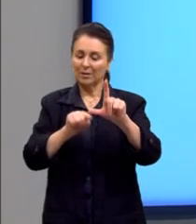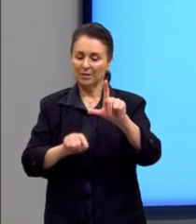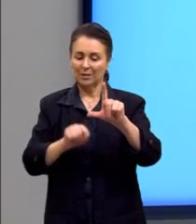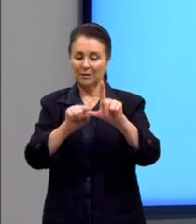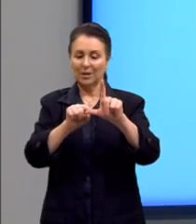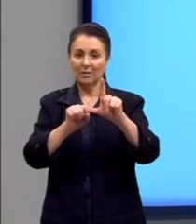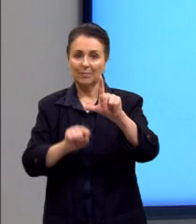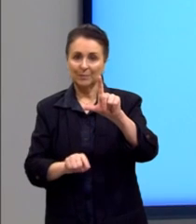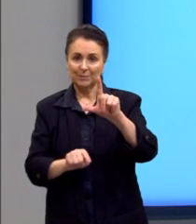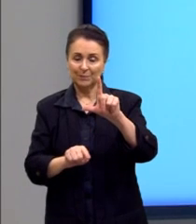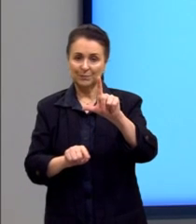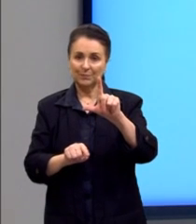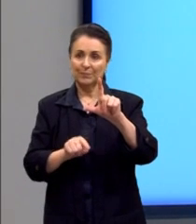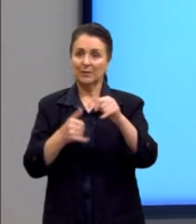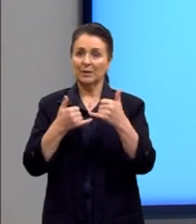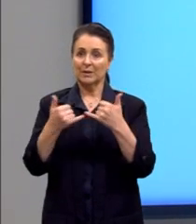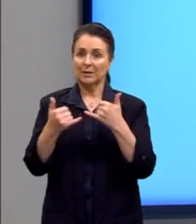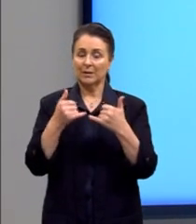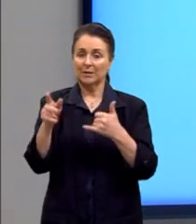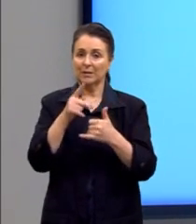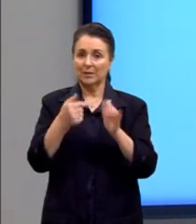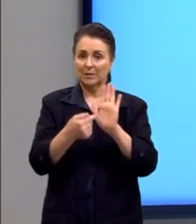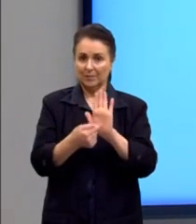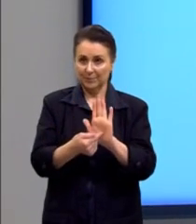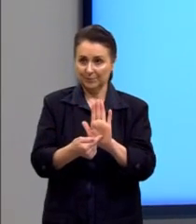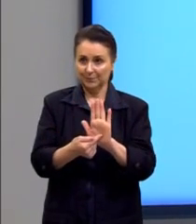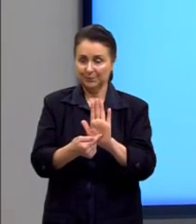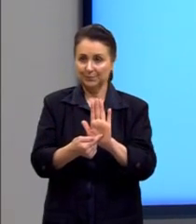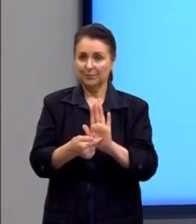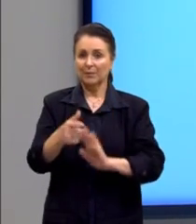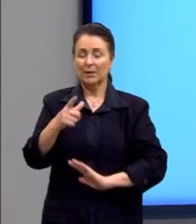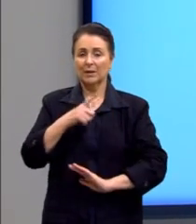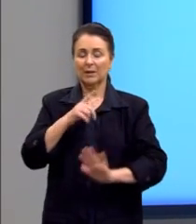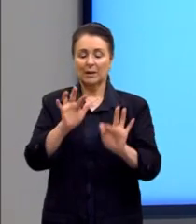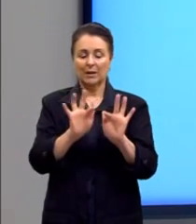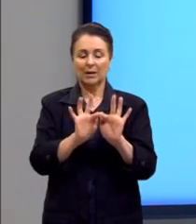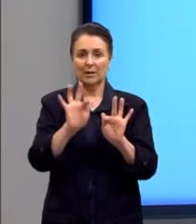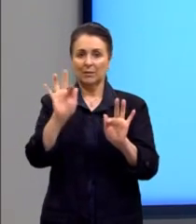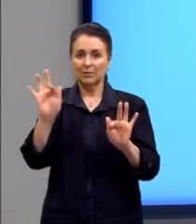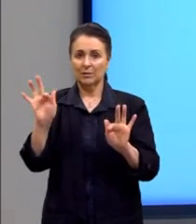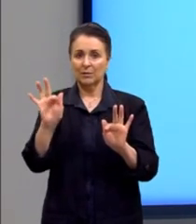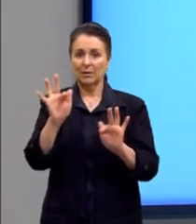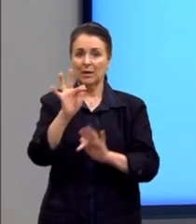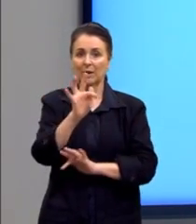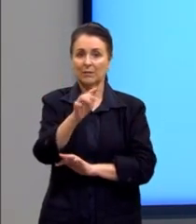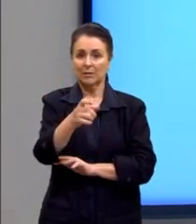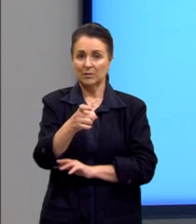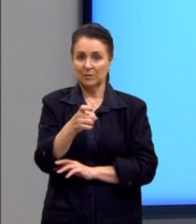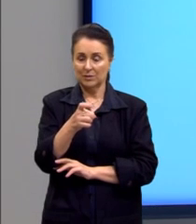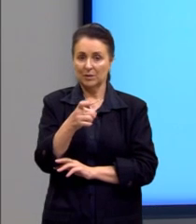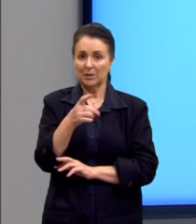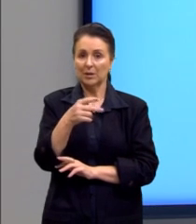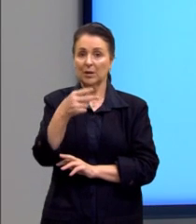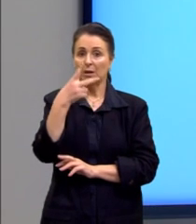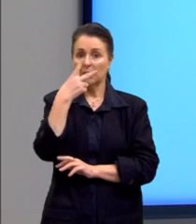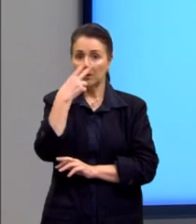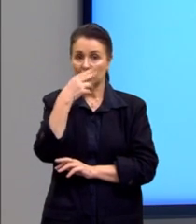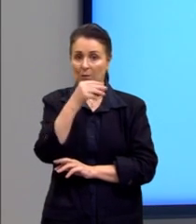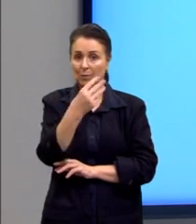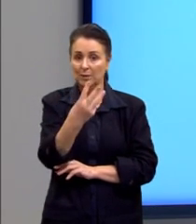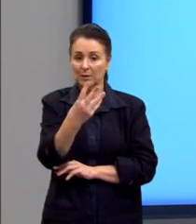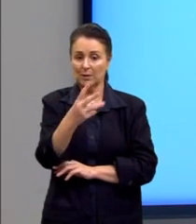Aqui eu trouxe um exemplo, então, para a gente dar uma olhada. Nós temos a função f de x igual a 3